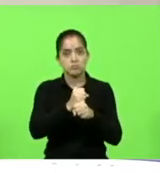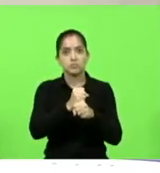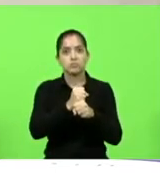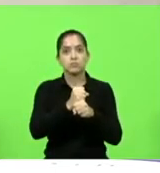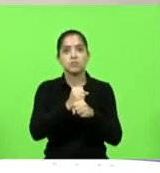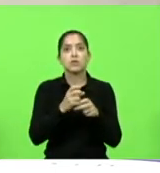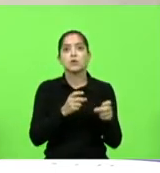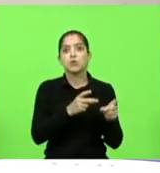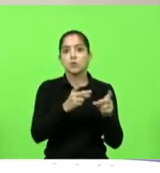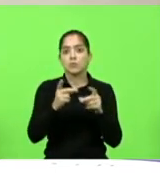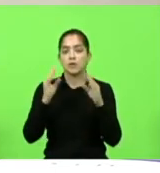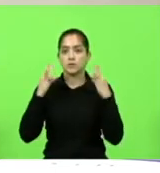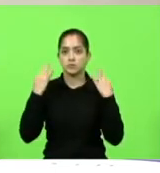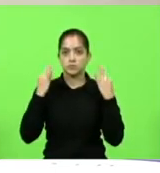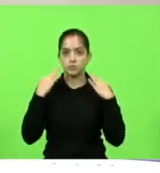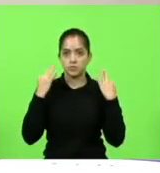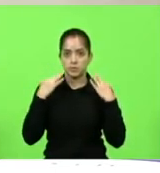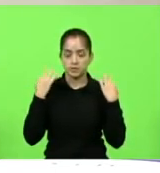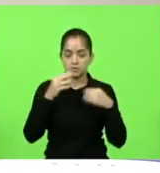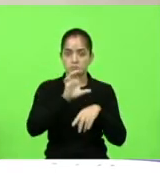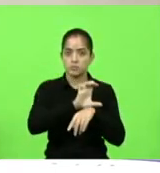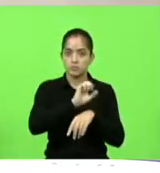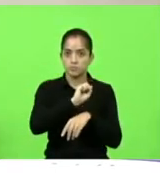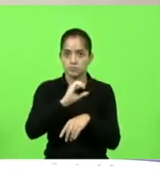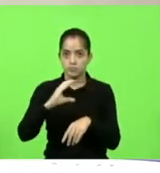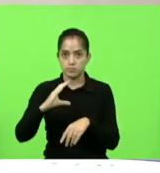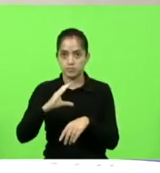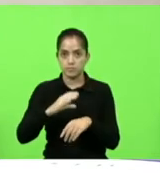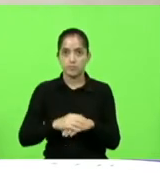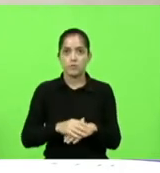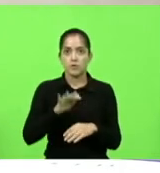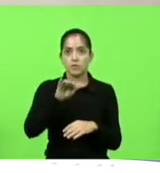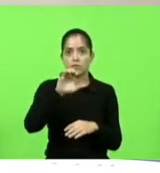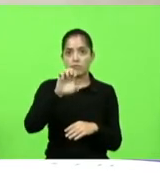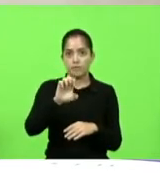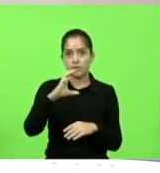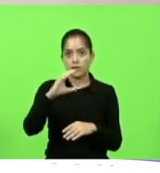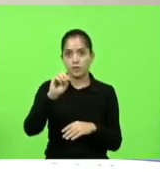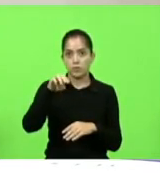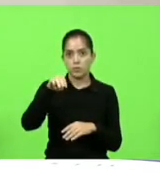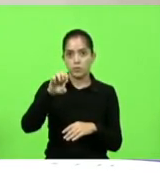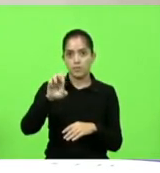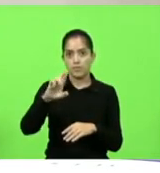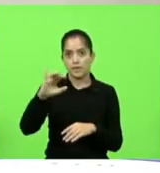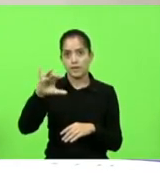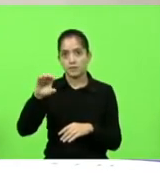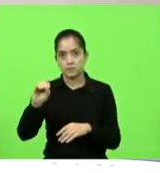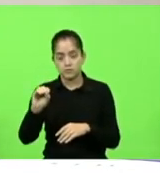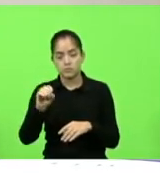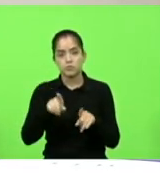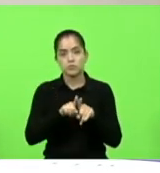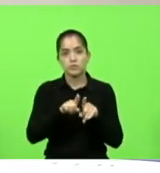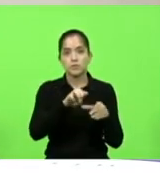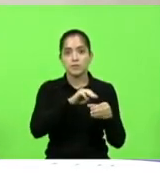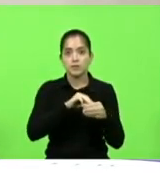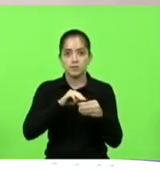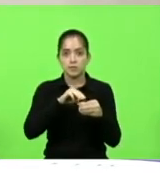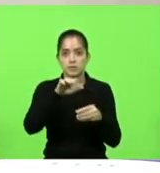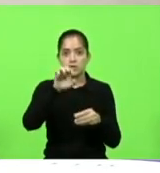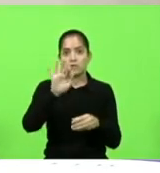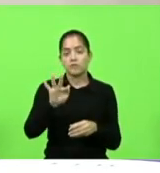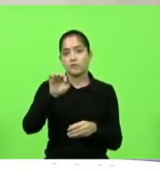Turismo do Estado de Santa Catarina, FEComércio, Federação Catarinense dos Municípios, FECAM,